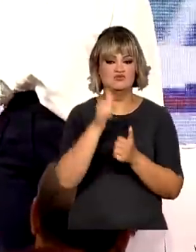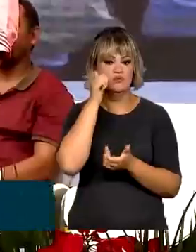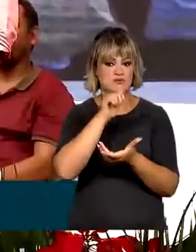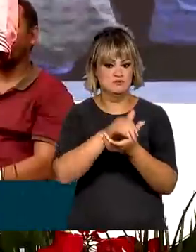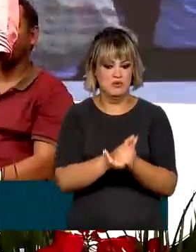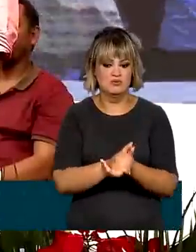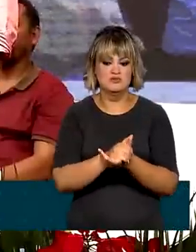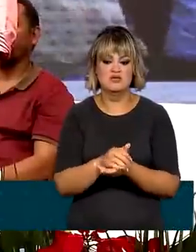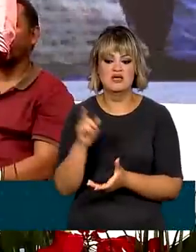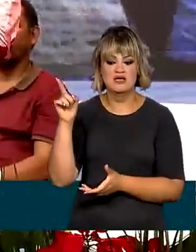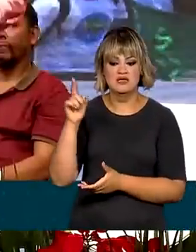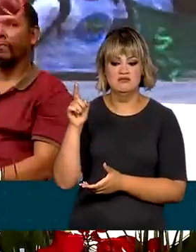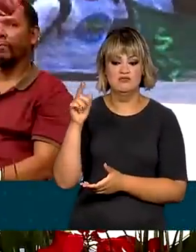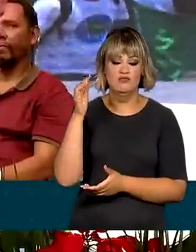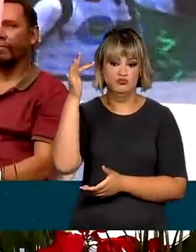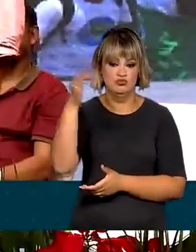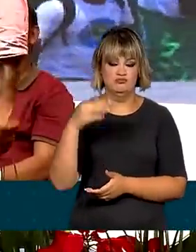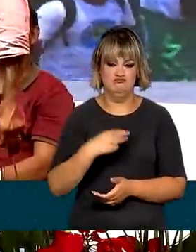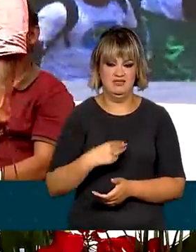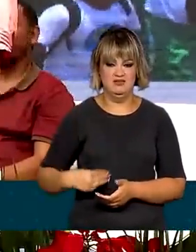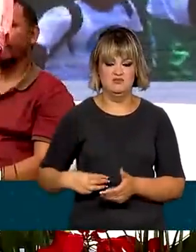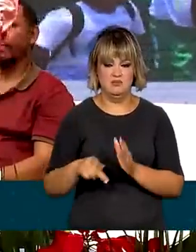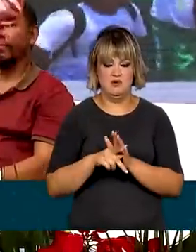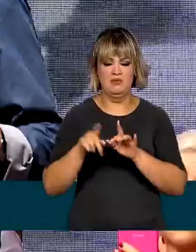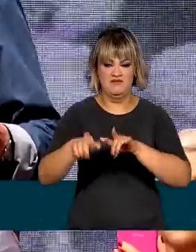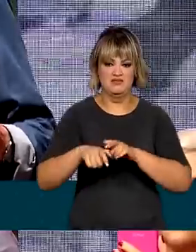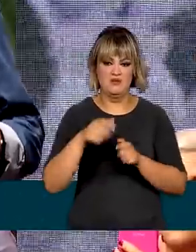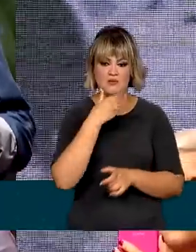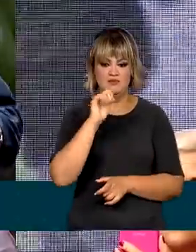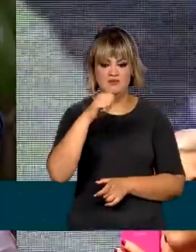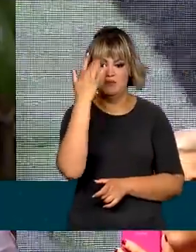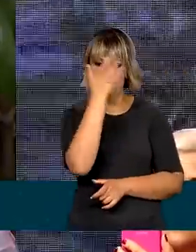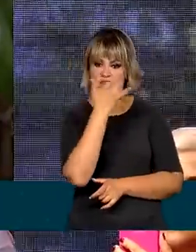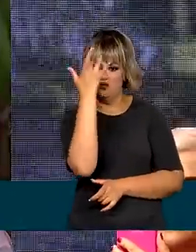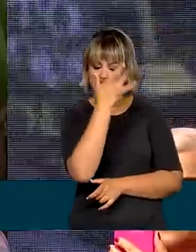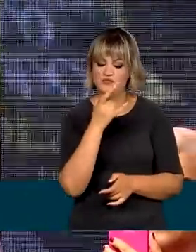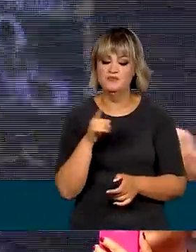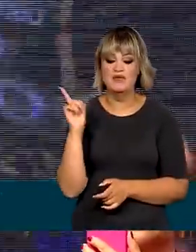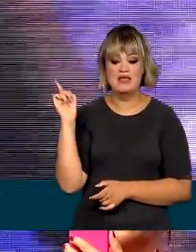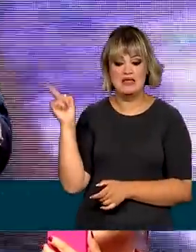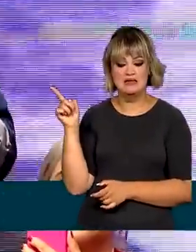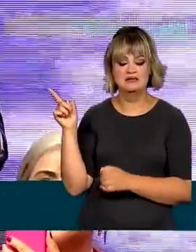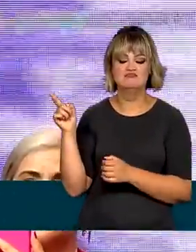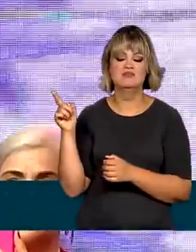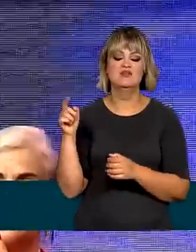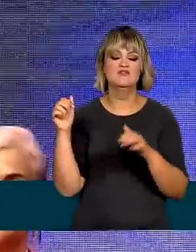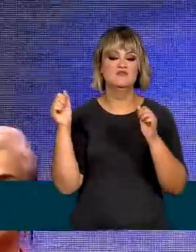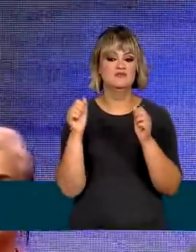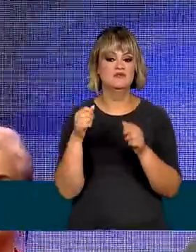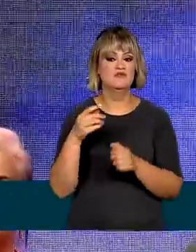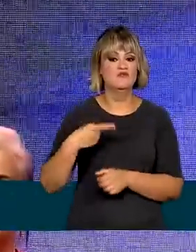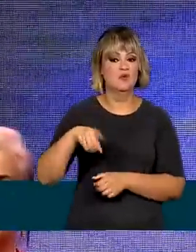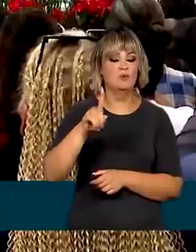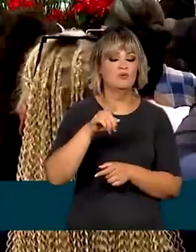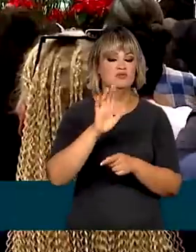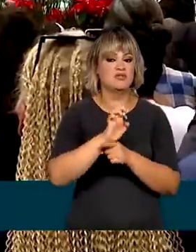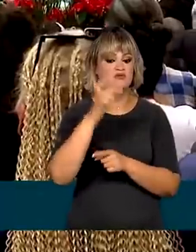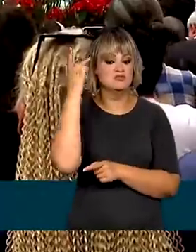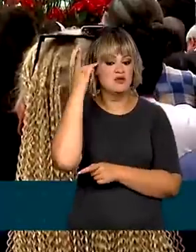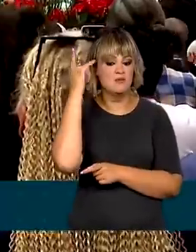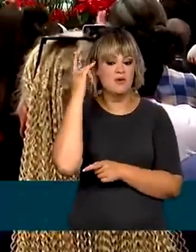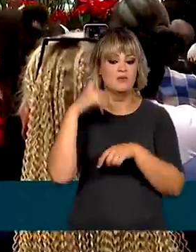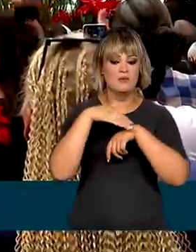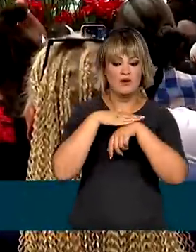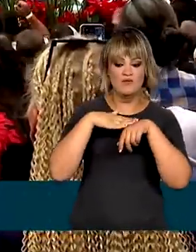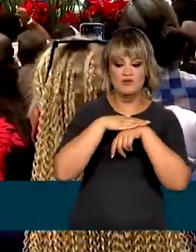Janja e do futuro ministro da Fazenda, Fernando Haddad, Luiz Inácio Lula da Silva esteve no centro de São Paulo para um